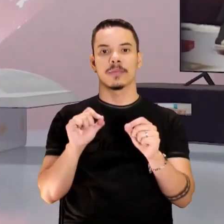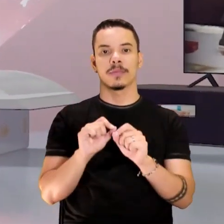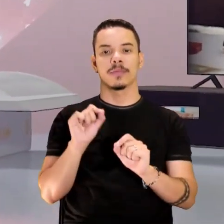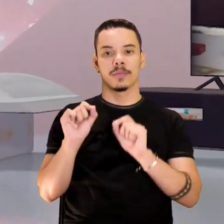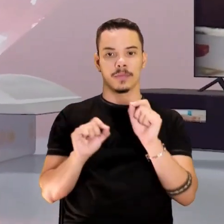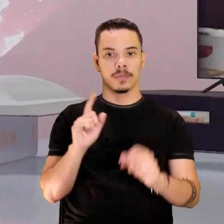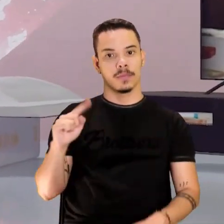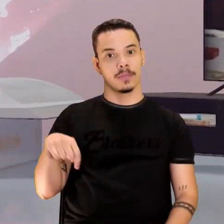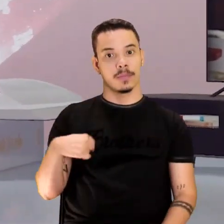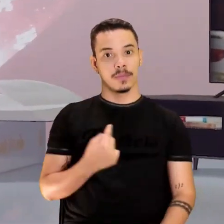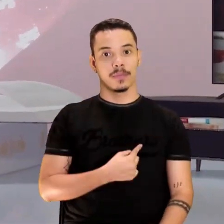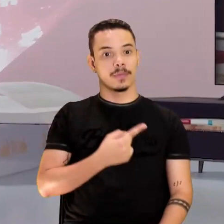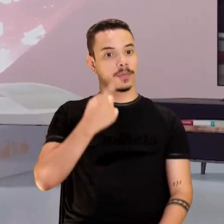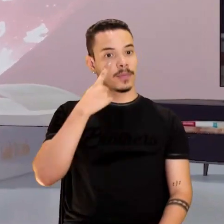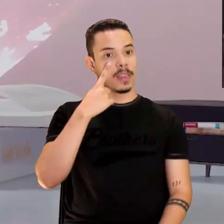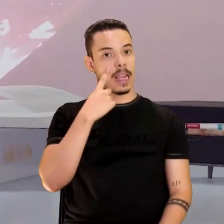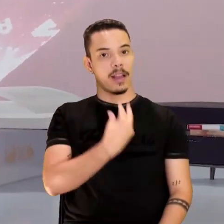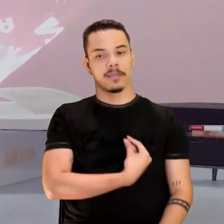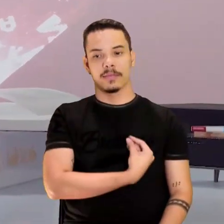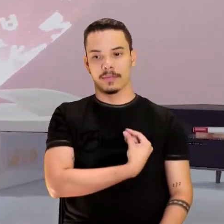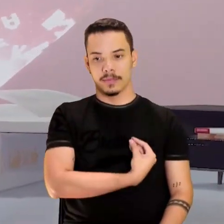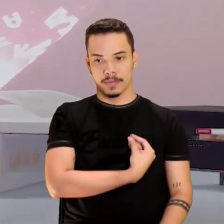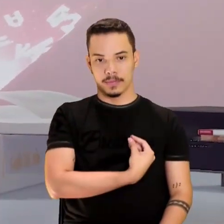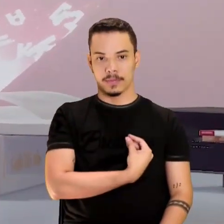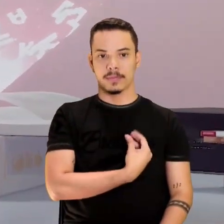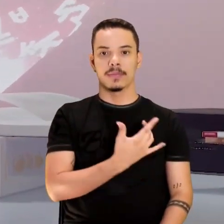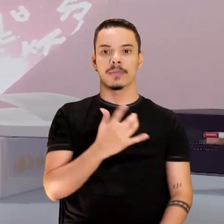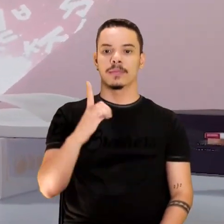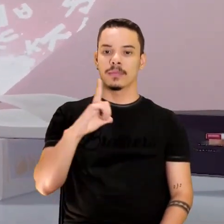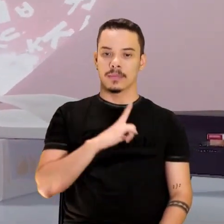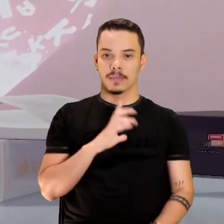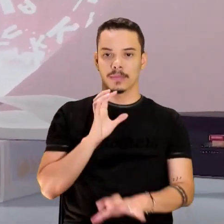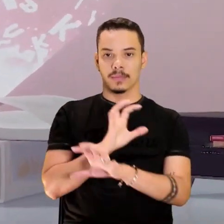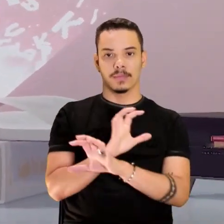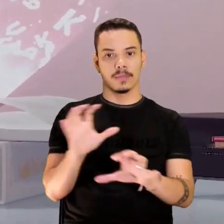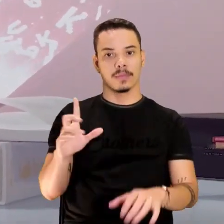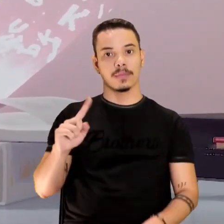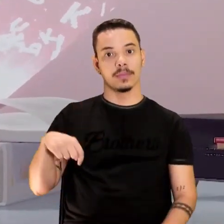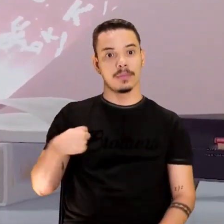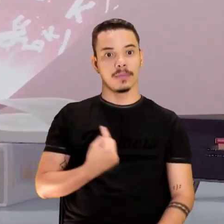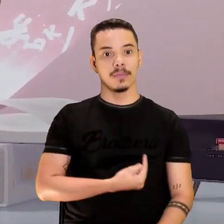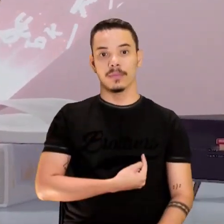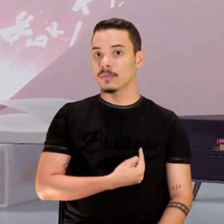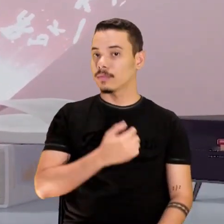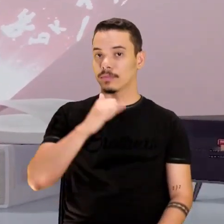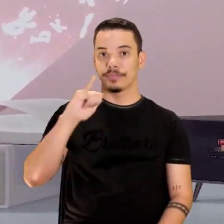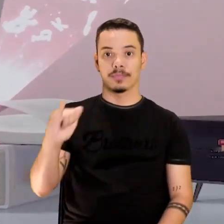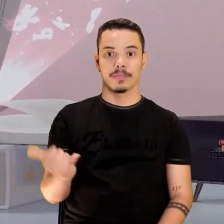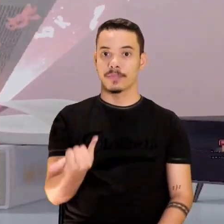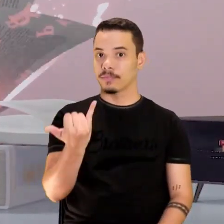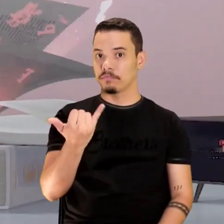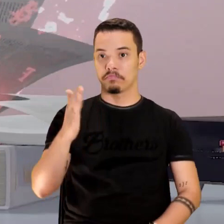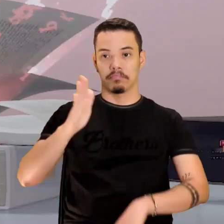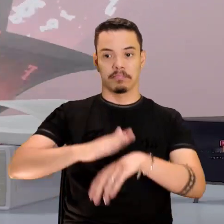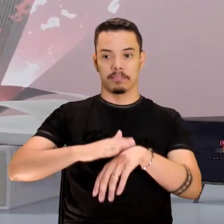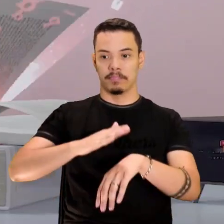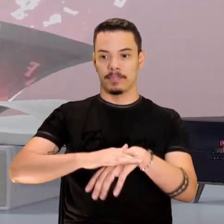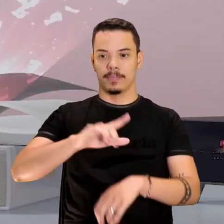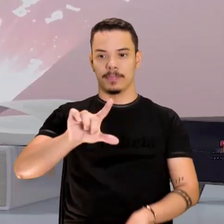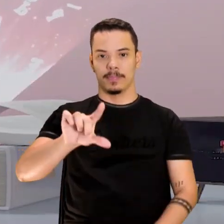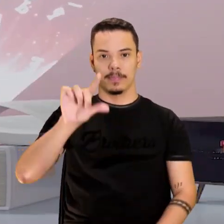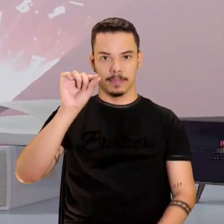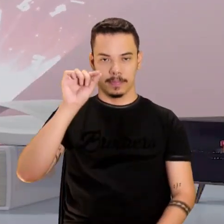que a vida, ela está aí. Devemos vivê-la de que maneira? Você escolhe, né?